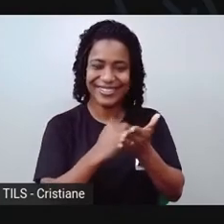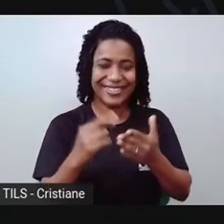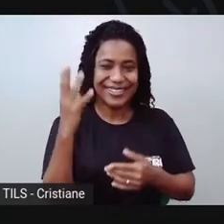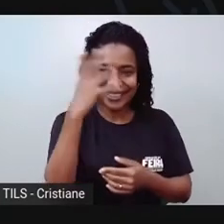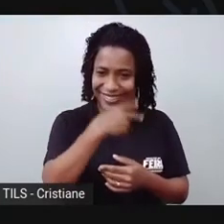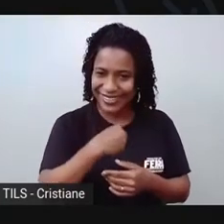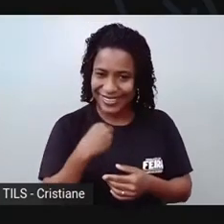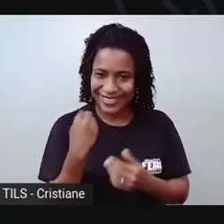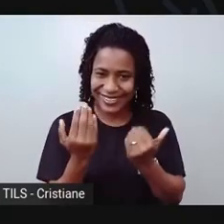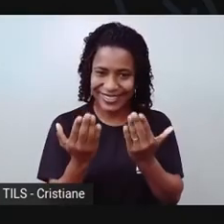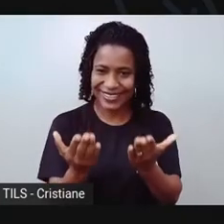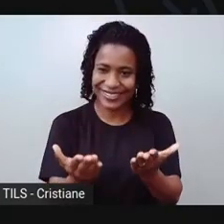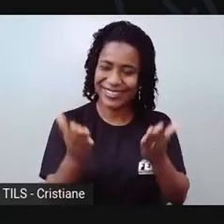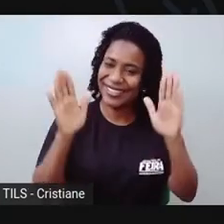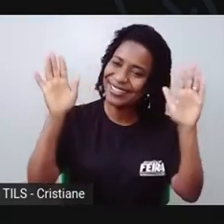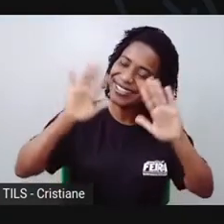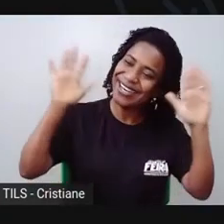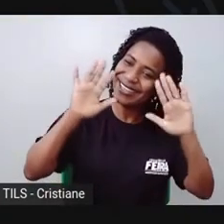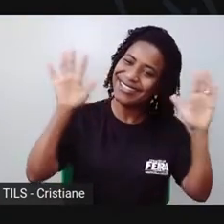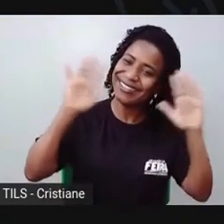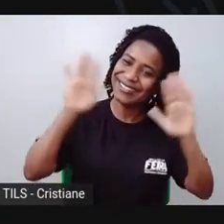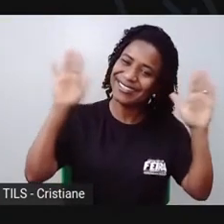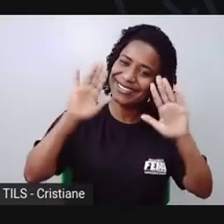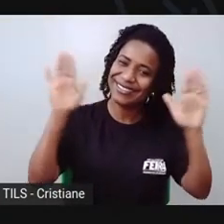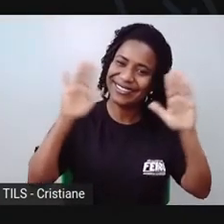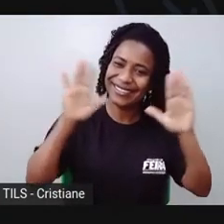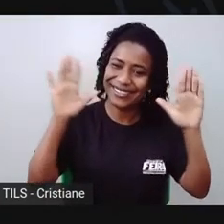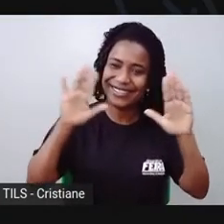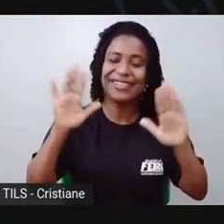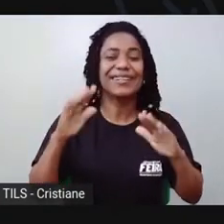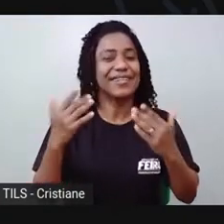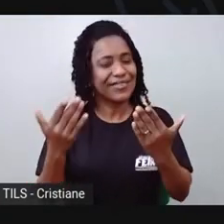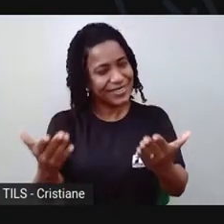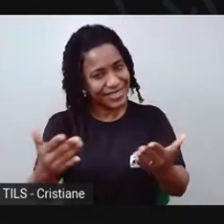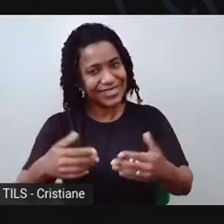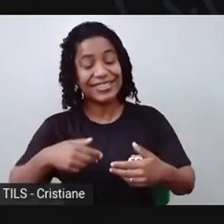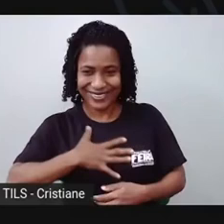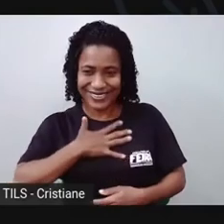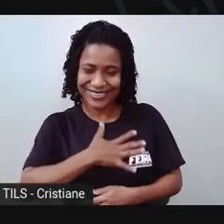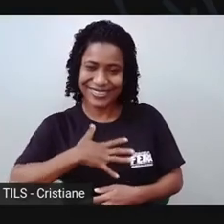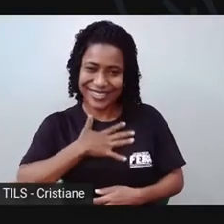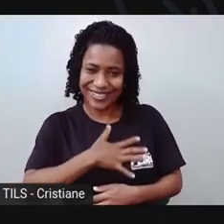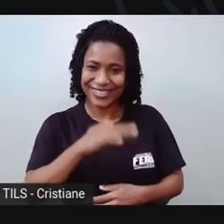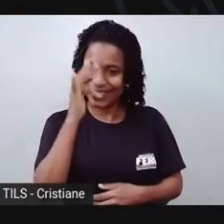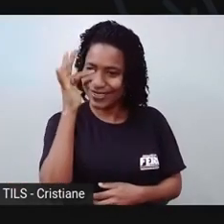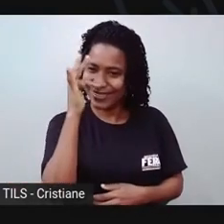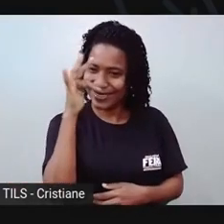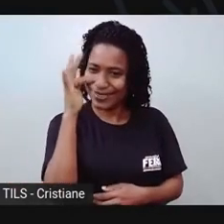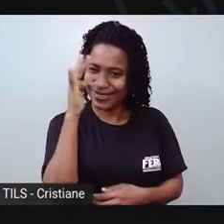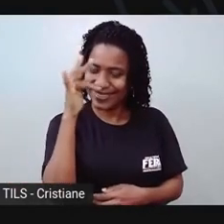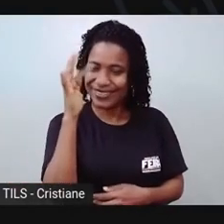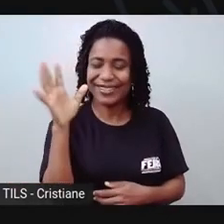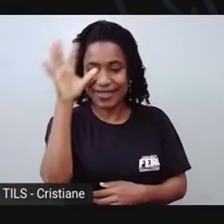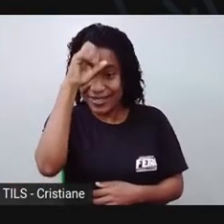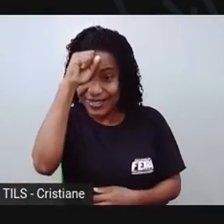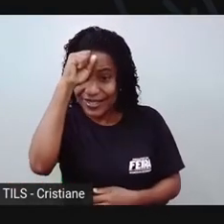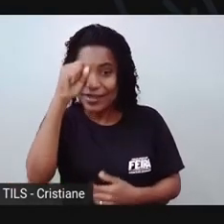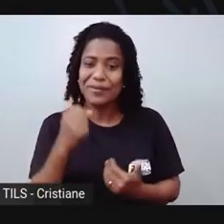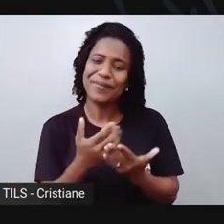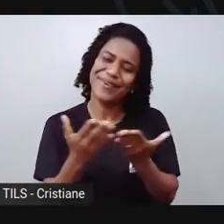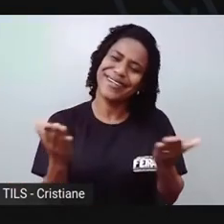Até mais, meninada! Eu espero que vocês tenham curtido muito aprender sobre as flores, porque a Proelisa